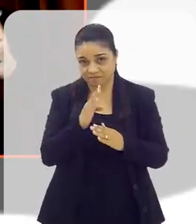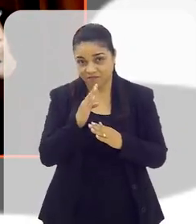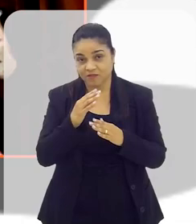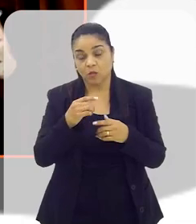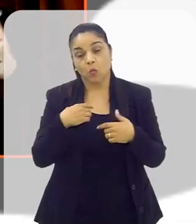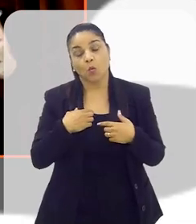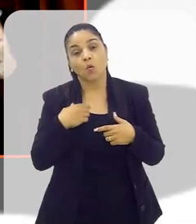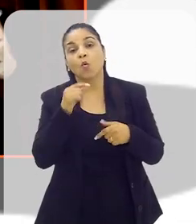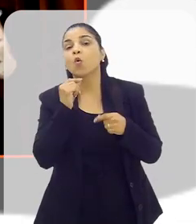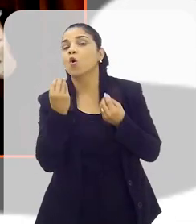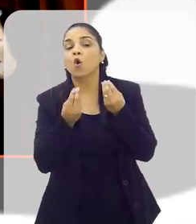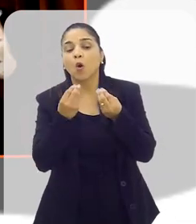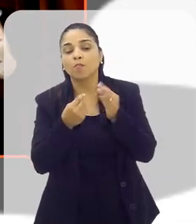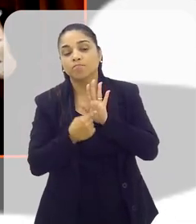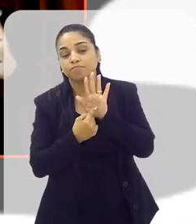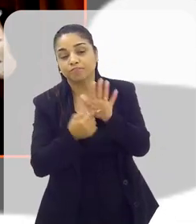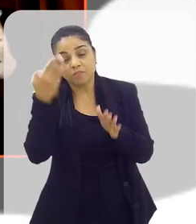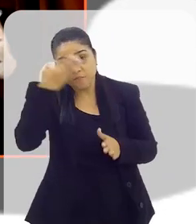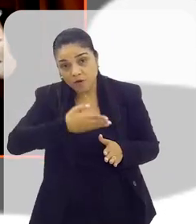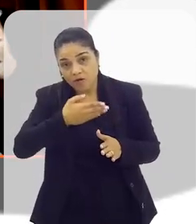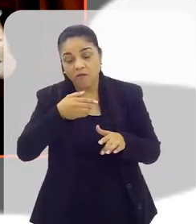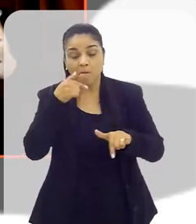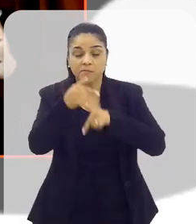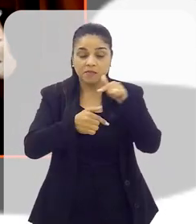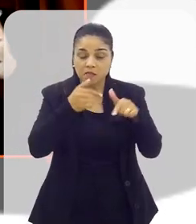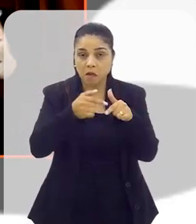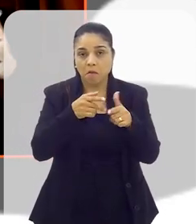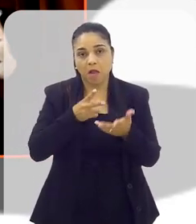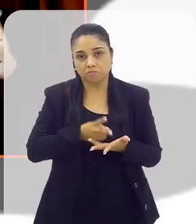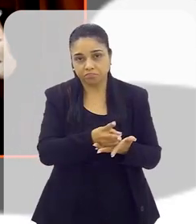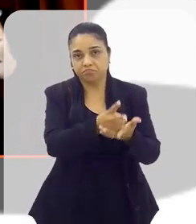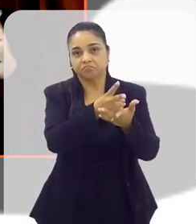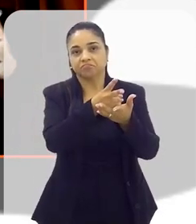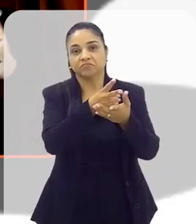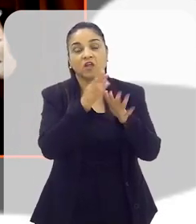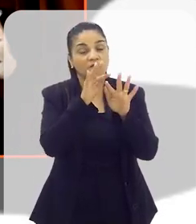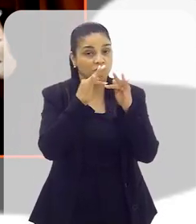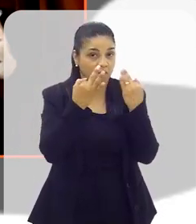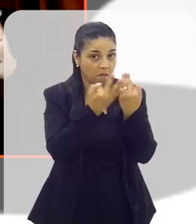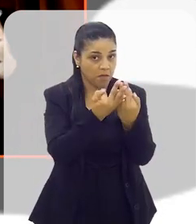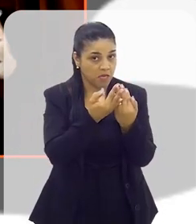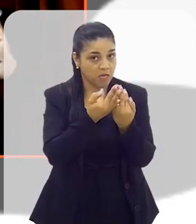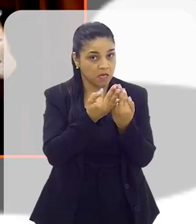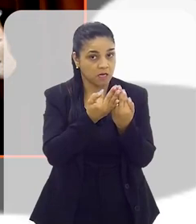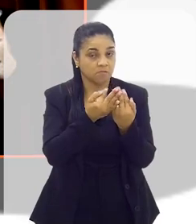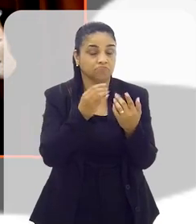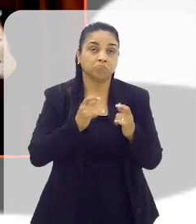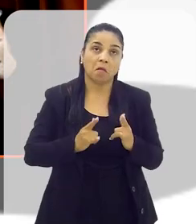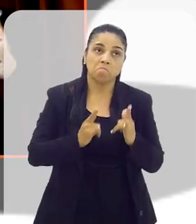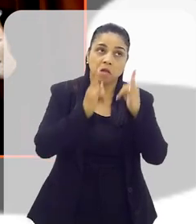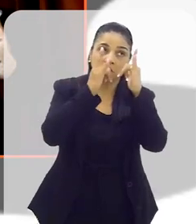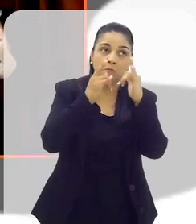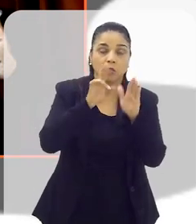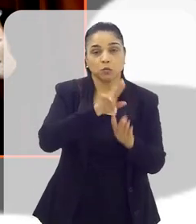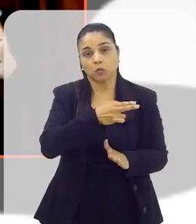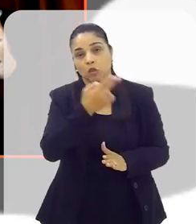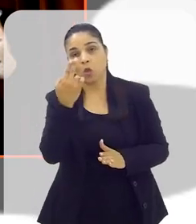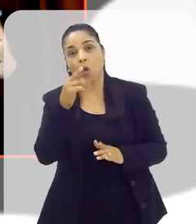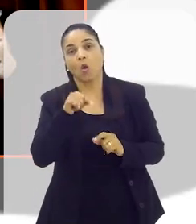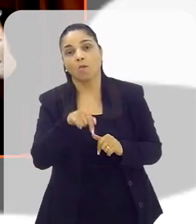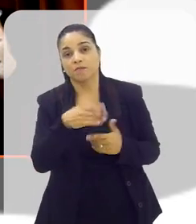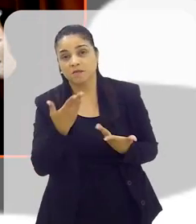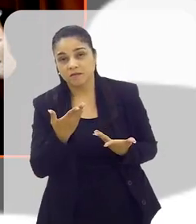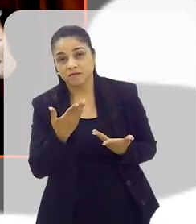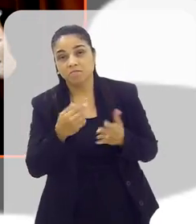voltar? Quando você tem um emprego fixo, quando você tem uma família, quando você tem, na realidade, um apartamento no seu